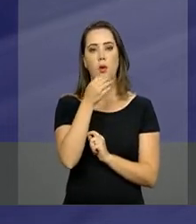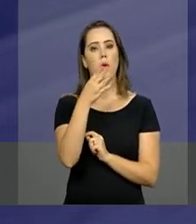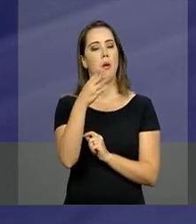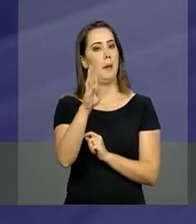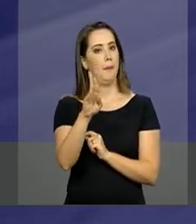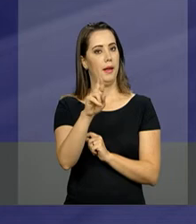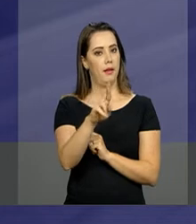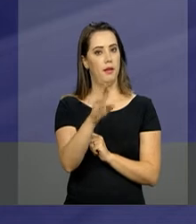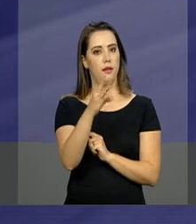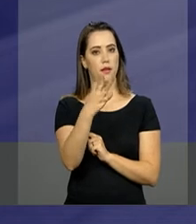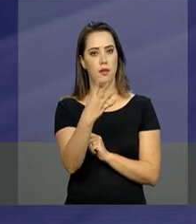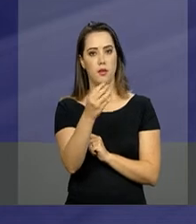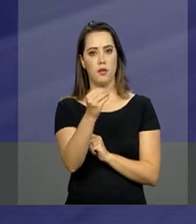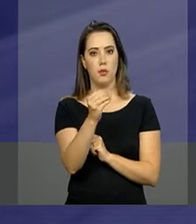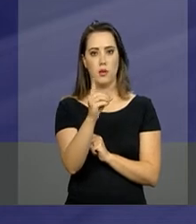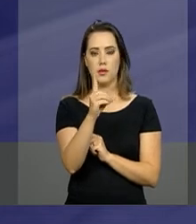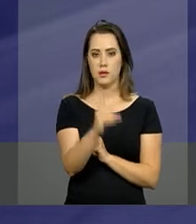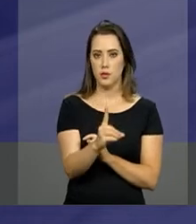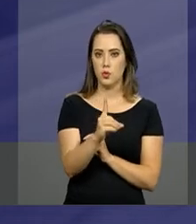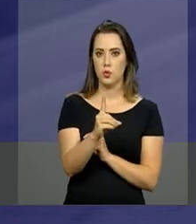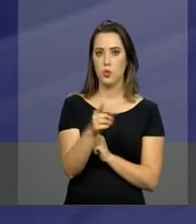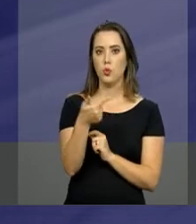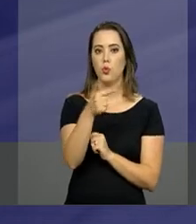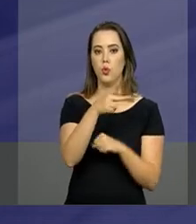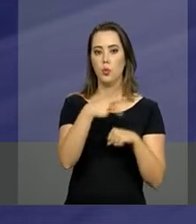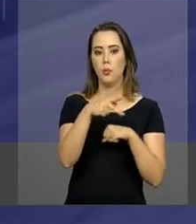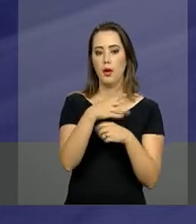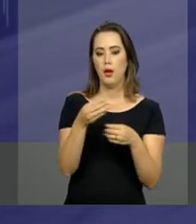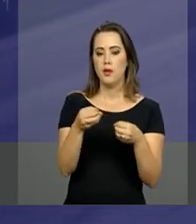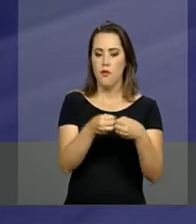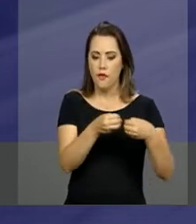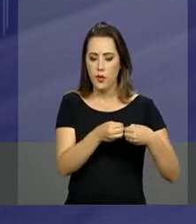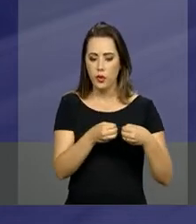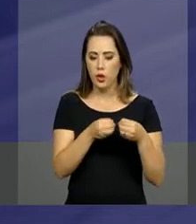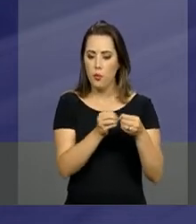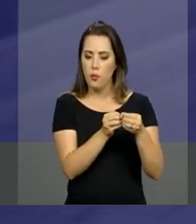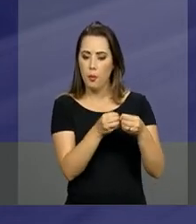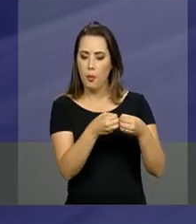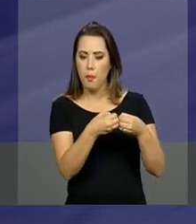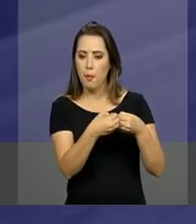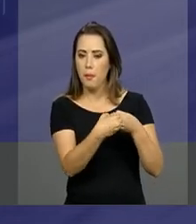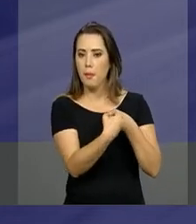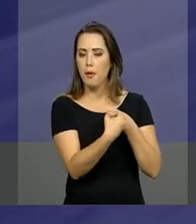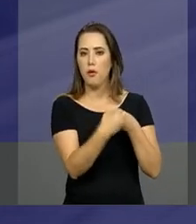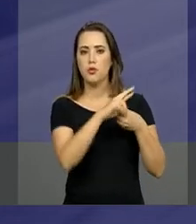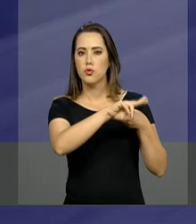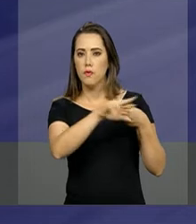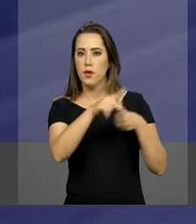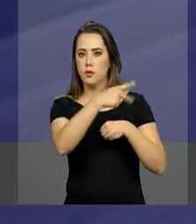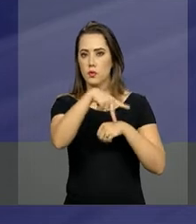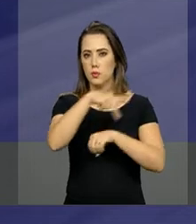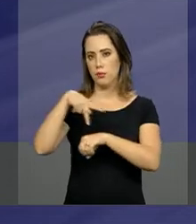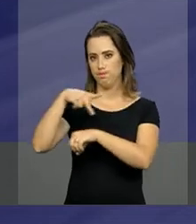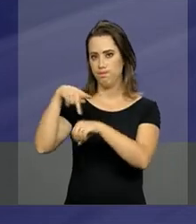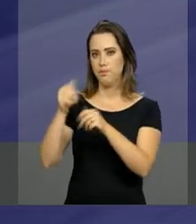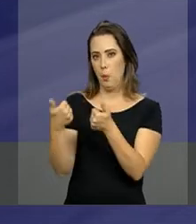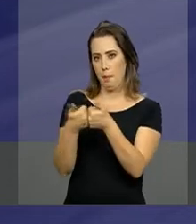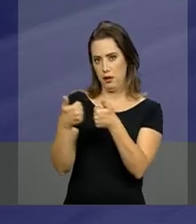a Guiana, que são locais também que permitem acesso à Boa Vista.